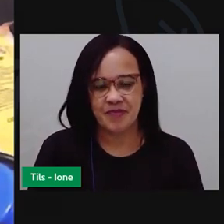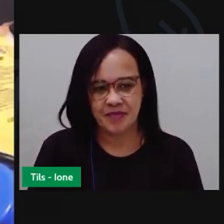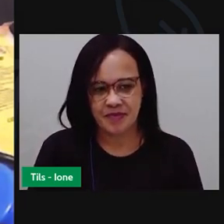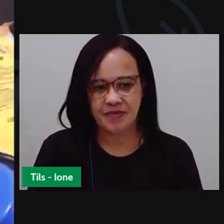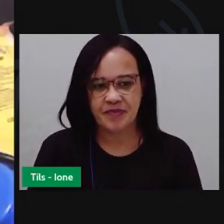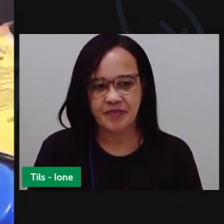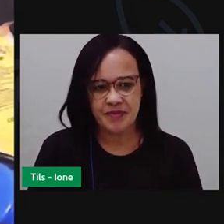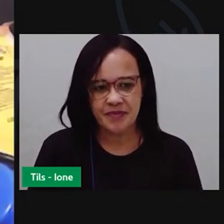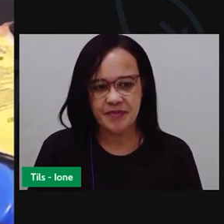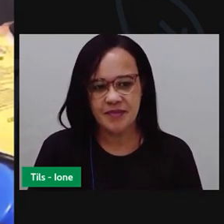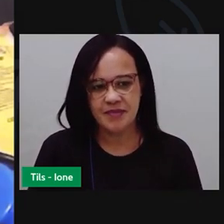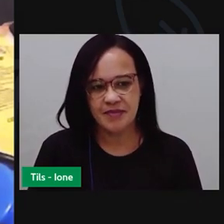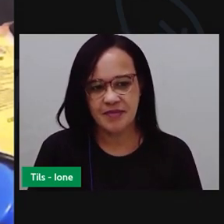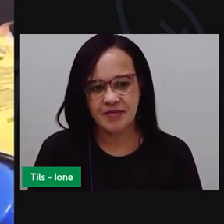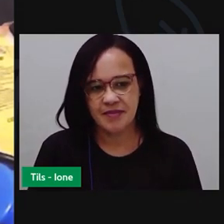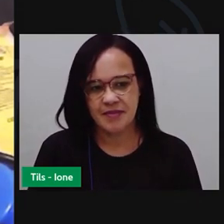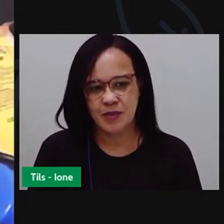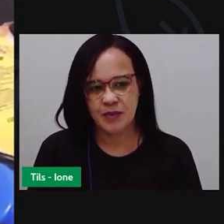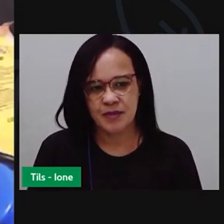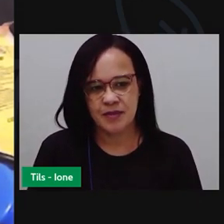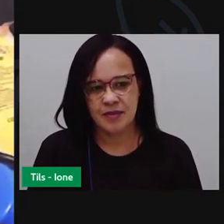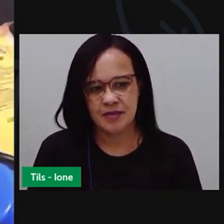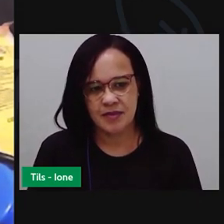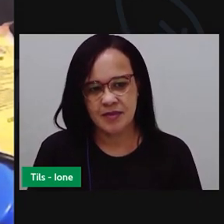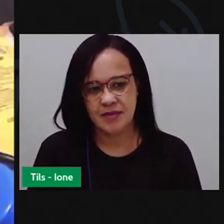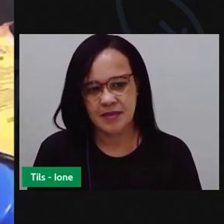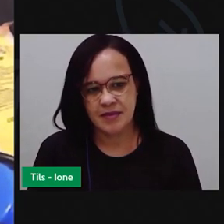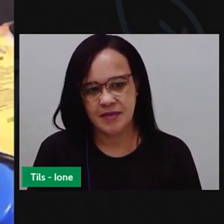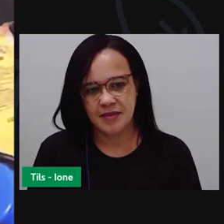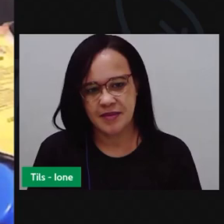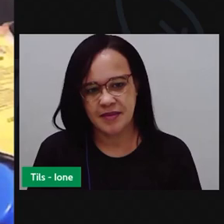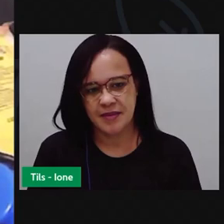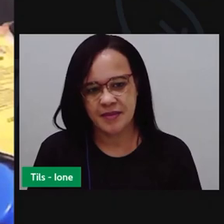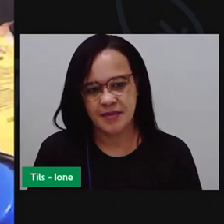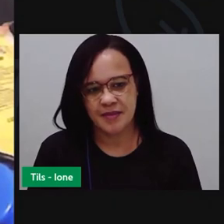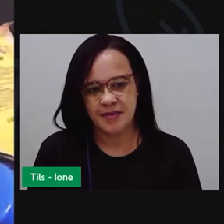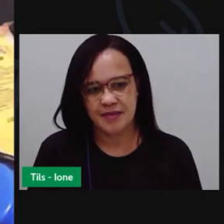Mais uma xícara de flocão de milho.